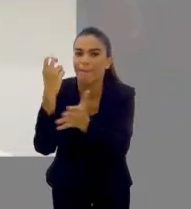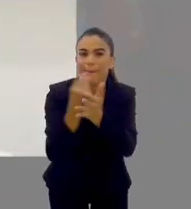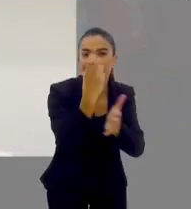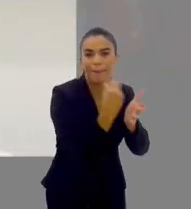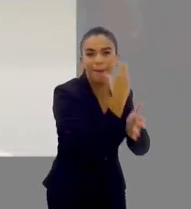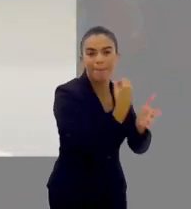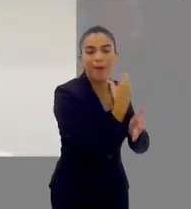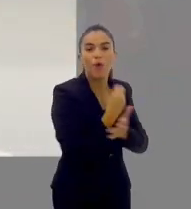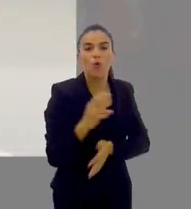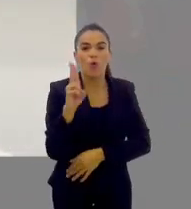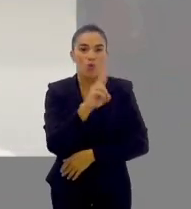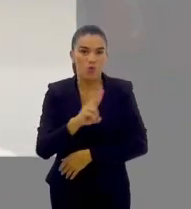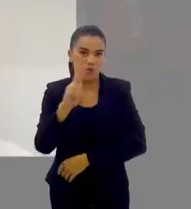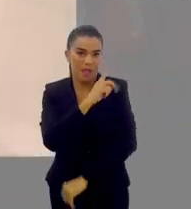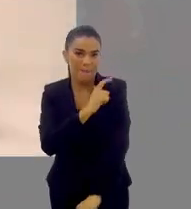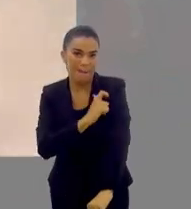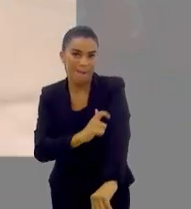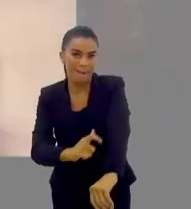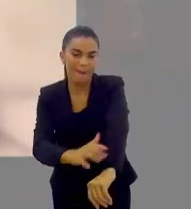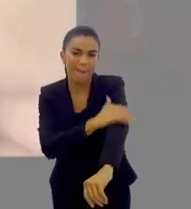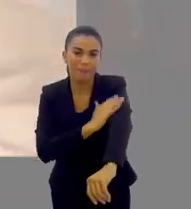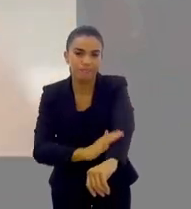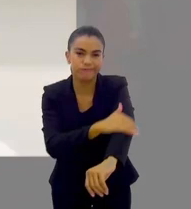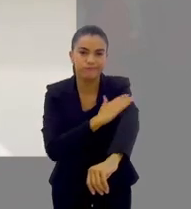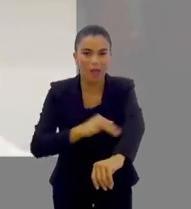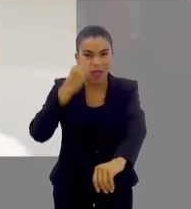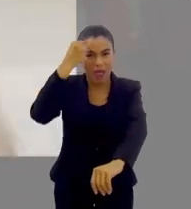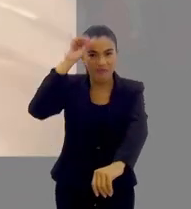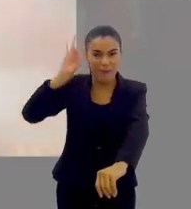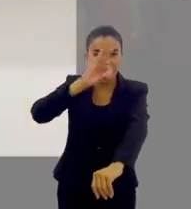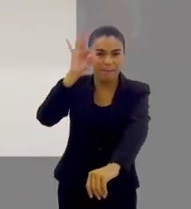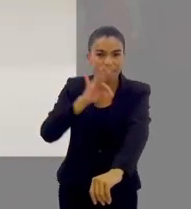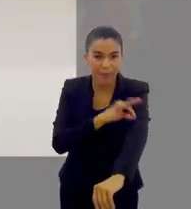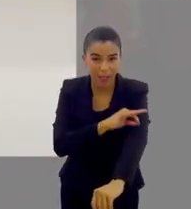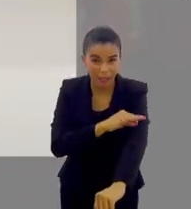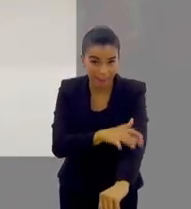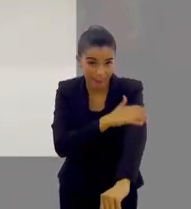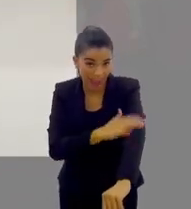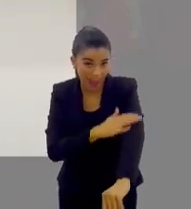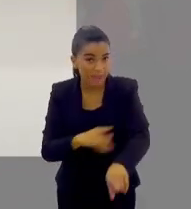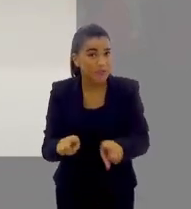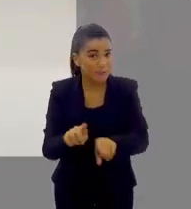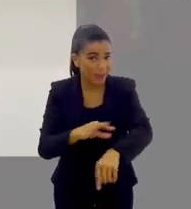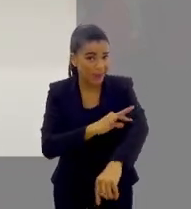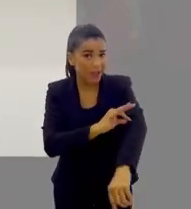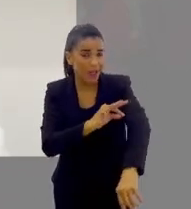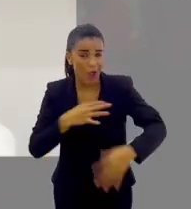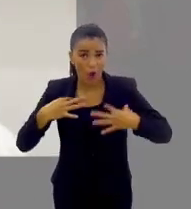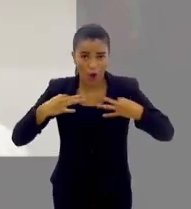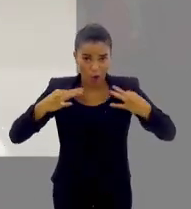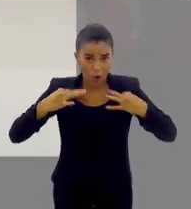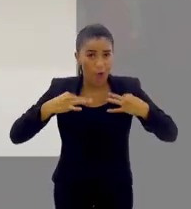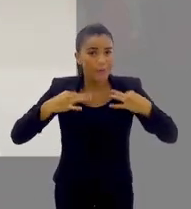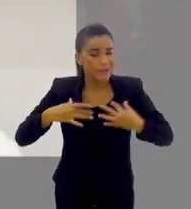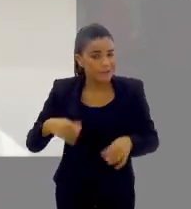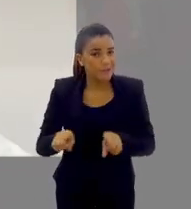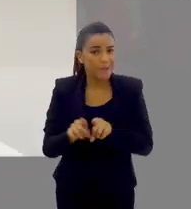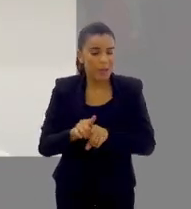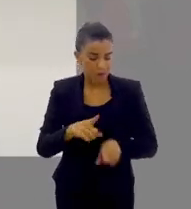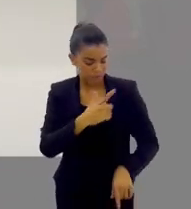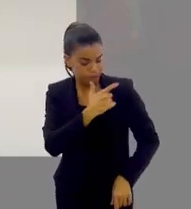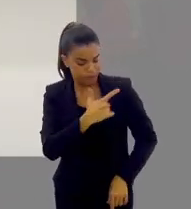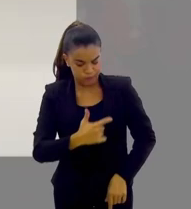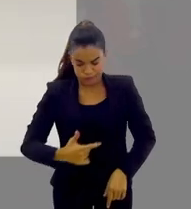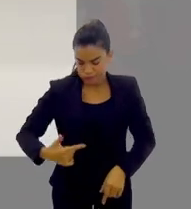disseminações do uso do repelente, que é muito importante, tá, não só usar na pele, mas também na roupa, então você também deve usar